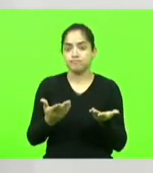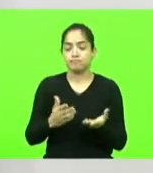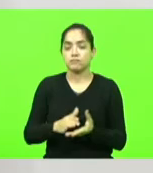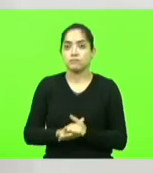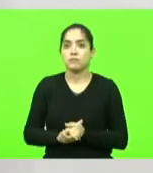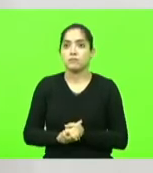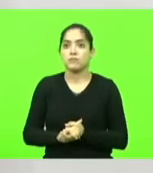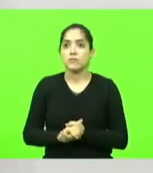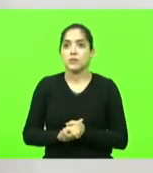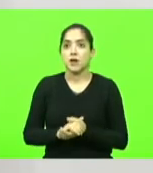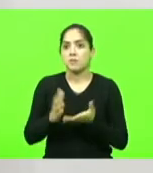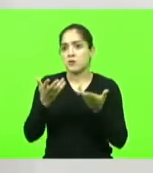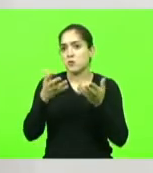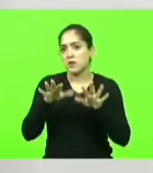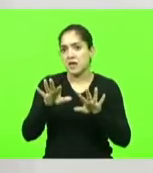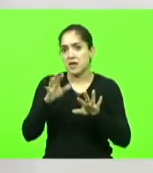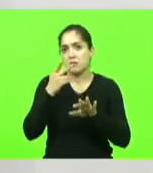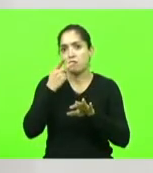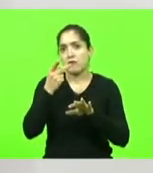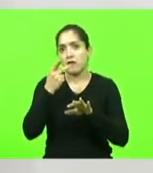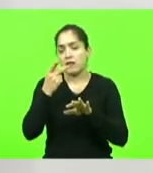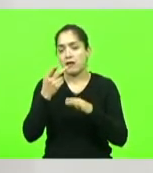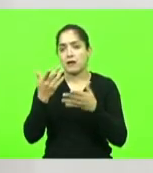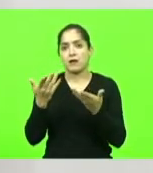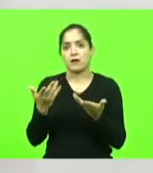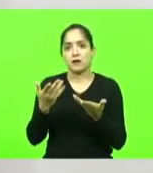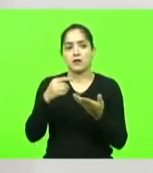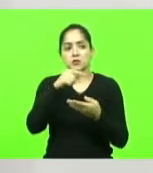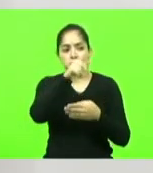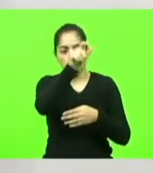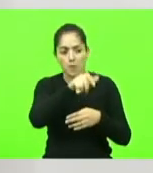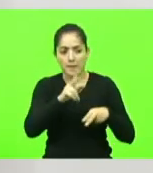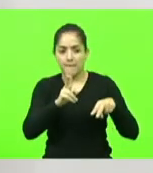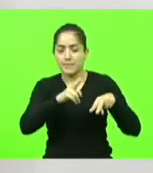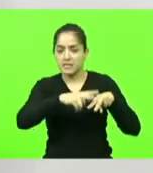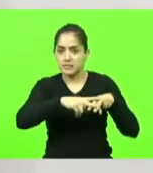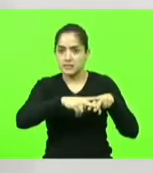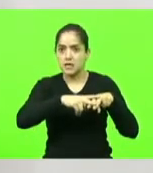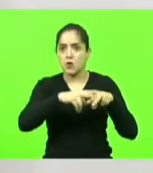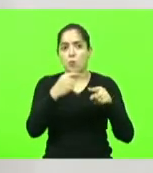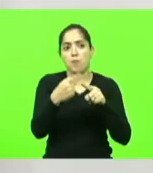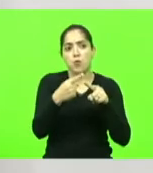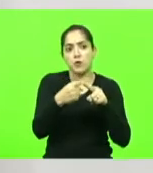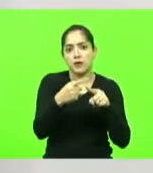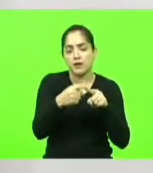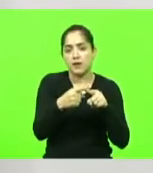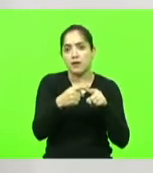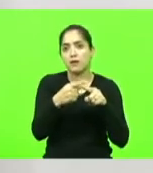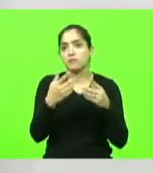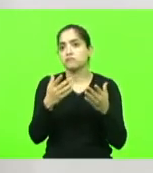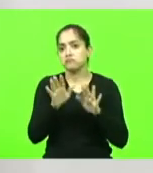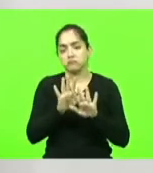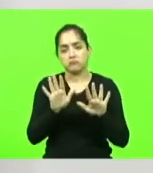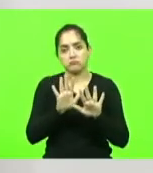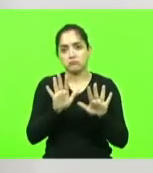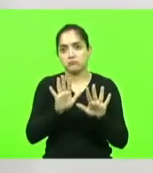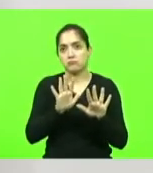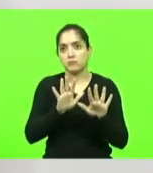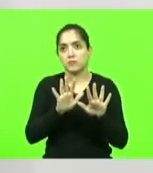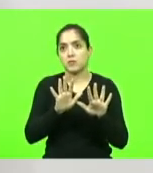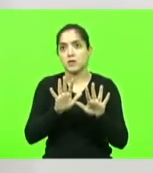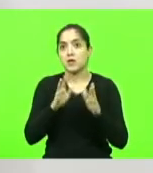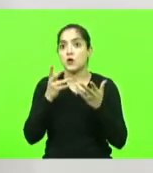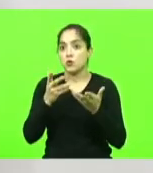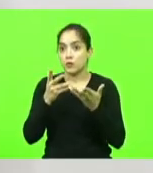Mas não quero aqui falar hoje sobre a prisão e o motivo da prisão de Roberto Jefferson, eu quero